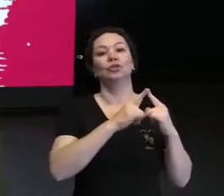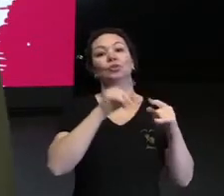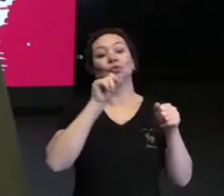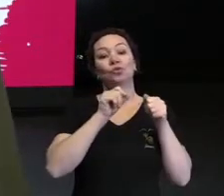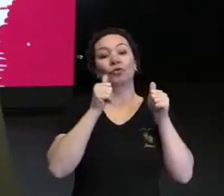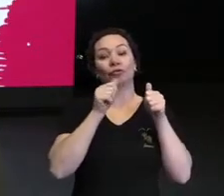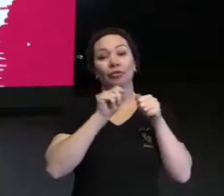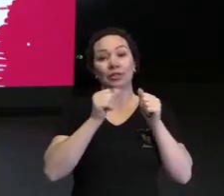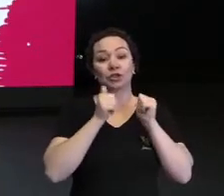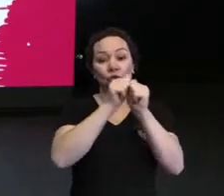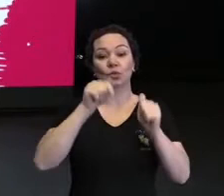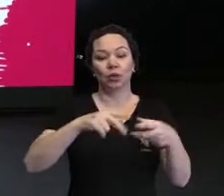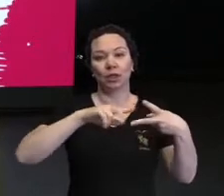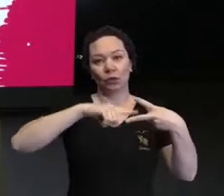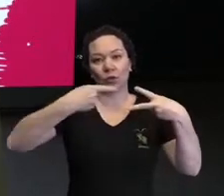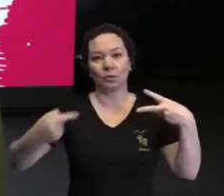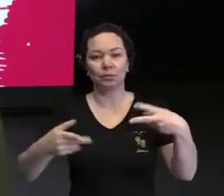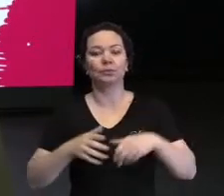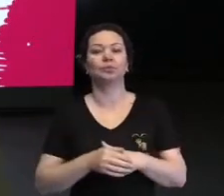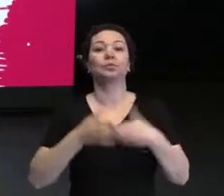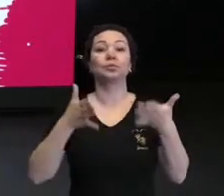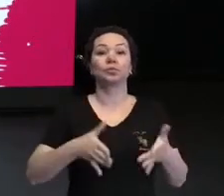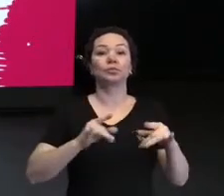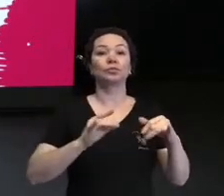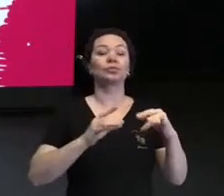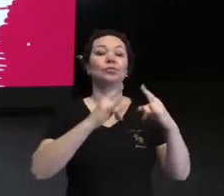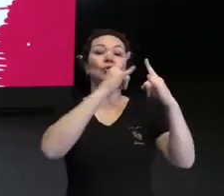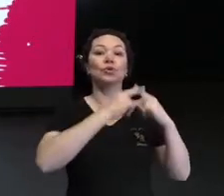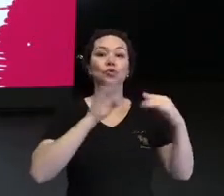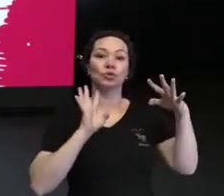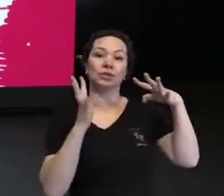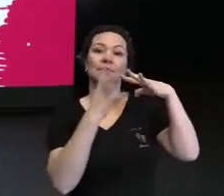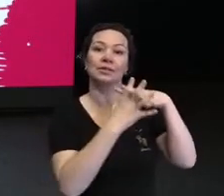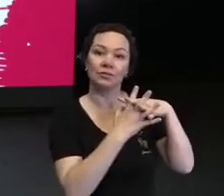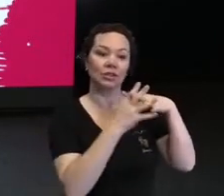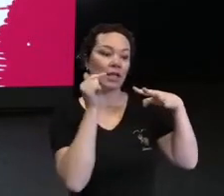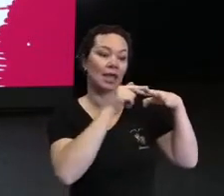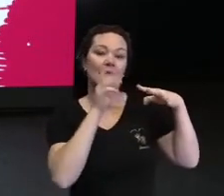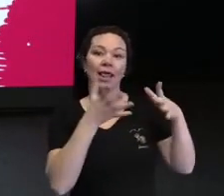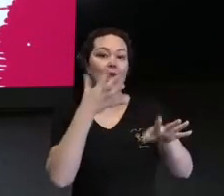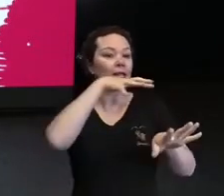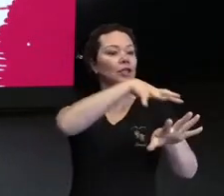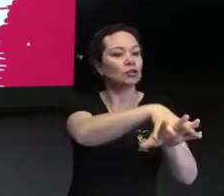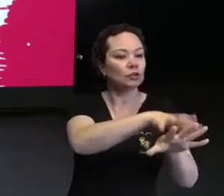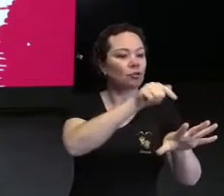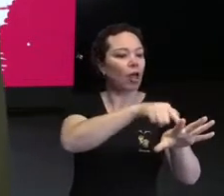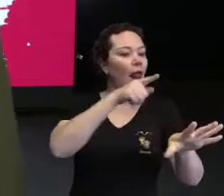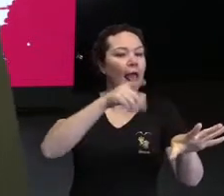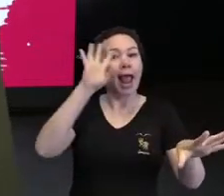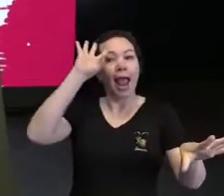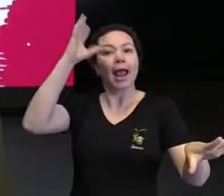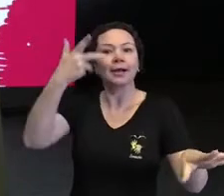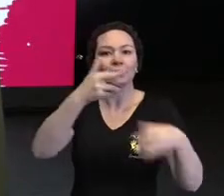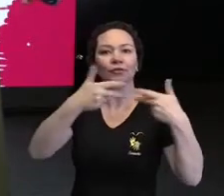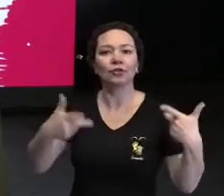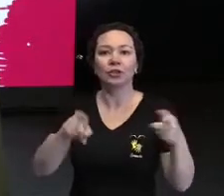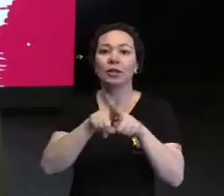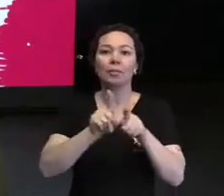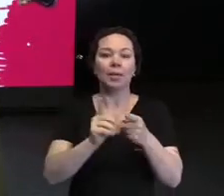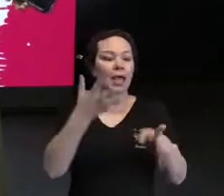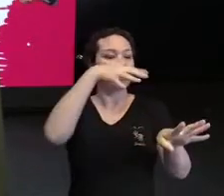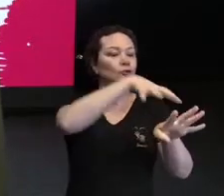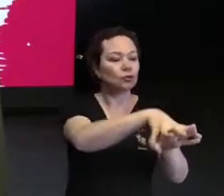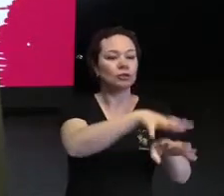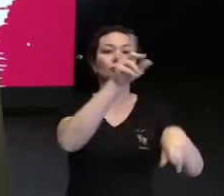junto com o Cromossomo 21. E o Instituto Serentipidade traz a inclusão como solução. E traz também a inclusão da